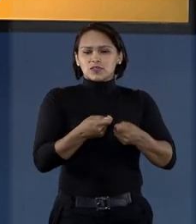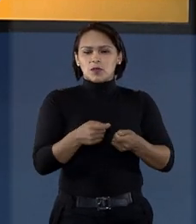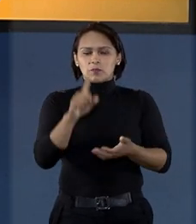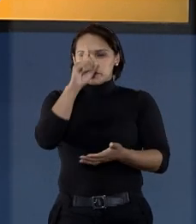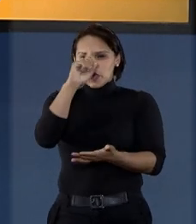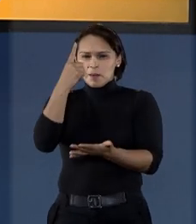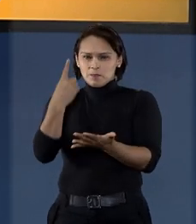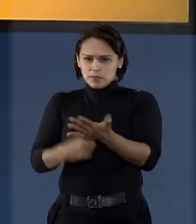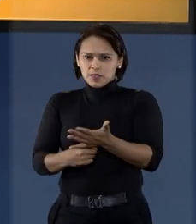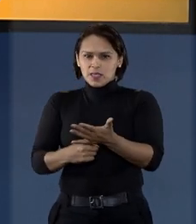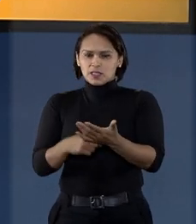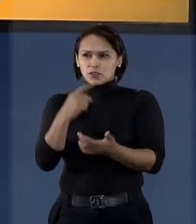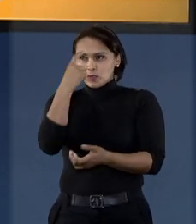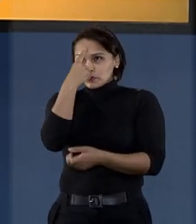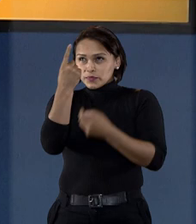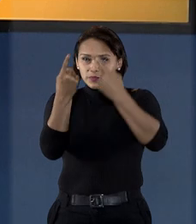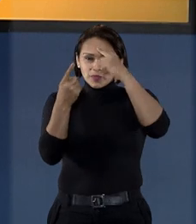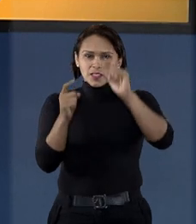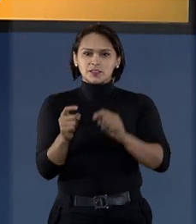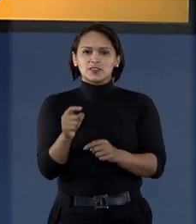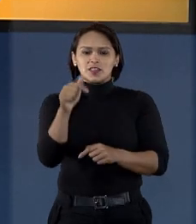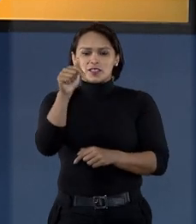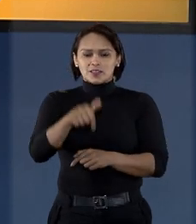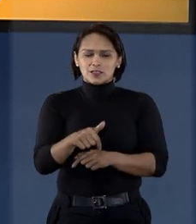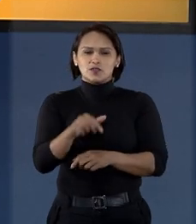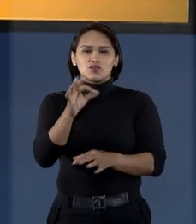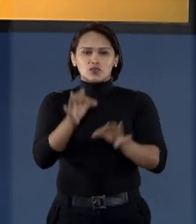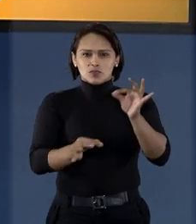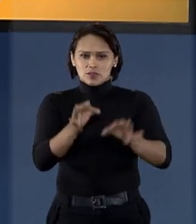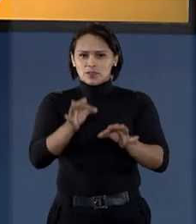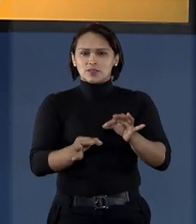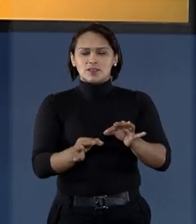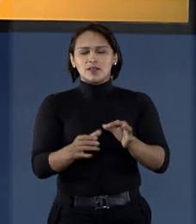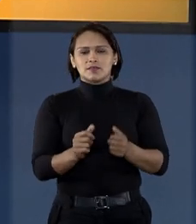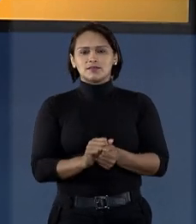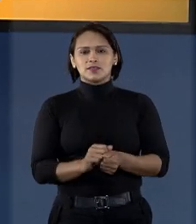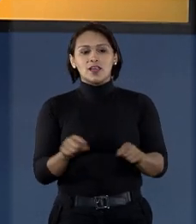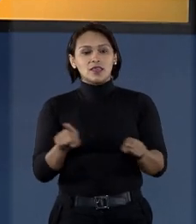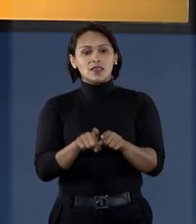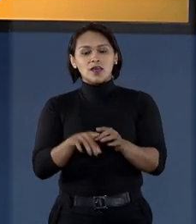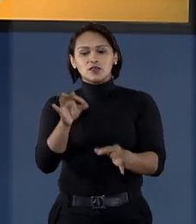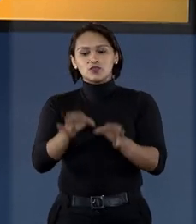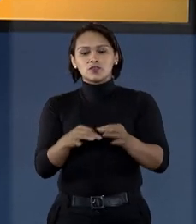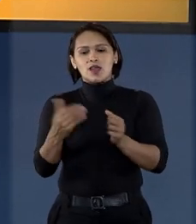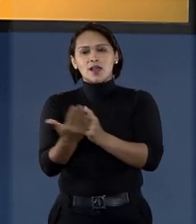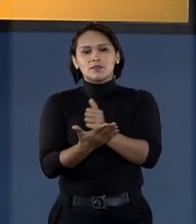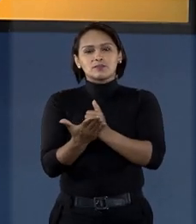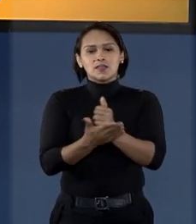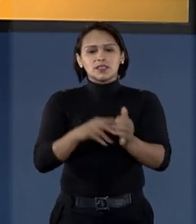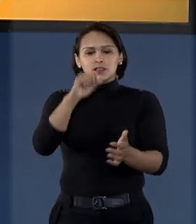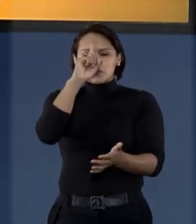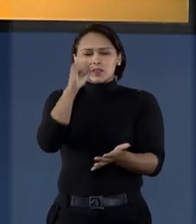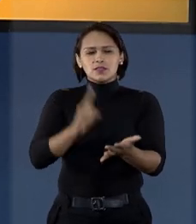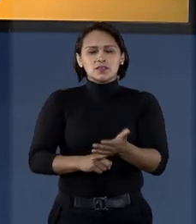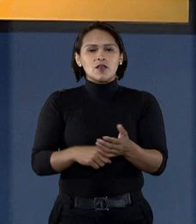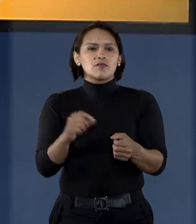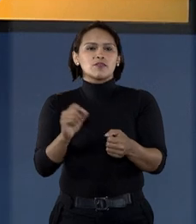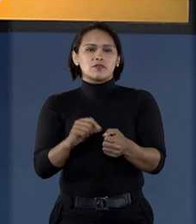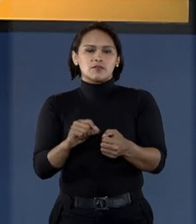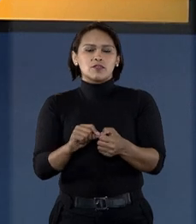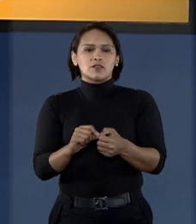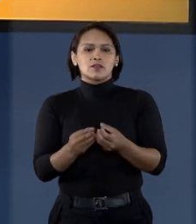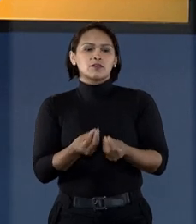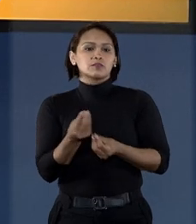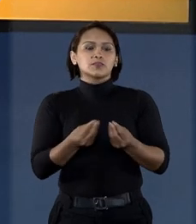desafios para as aplicações de inteligência artificial no judiciário é justificar as bases em que uma decisão foi